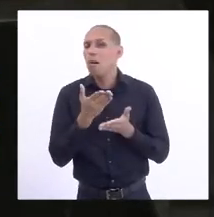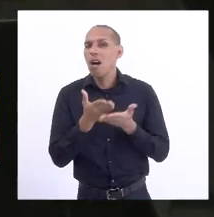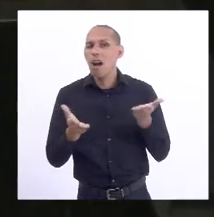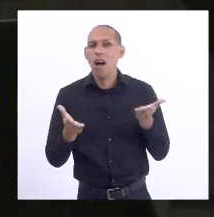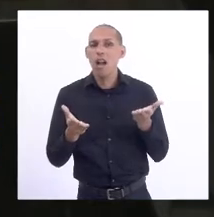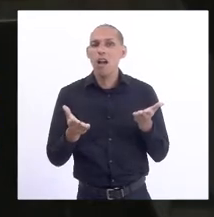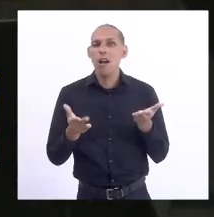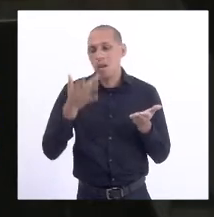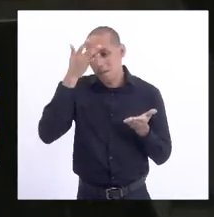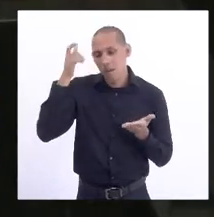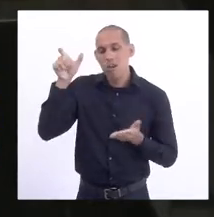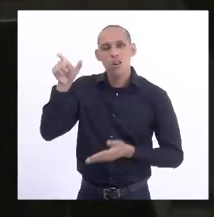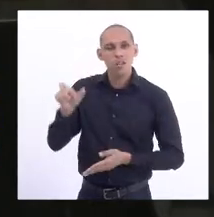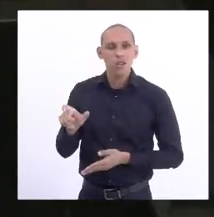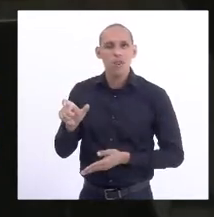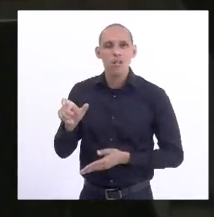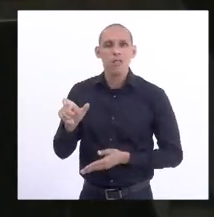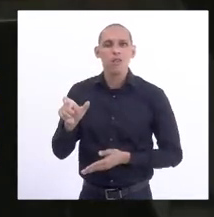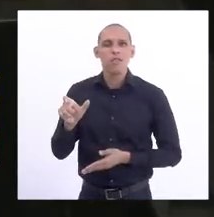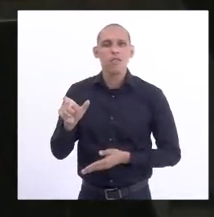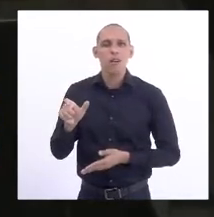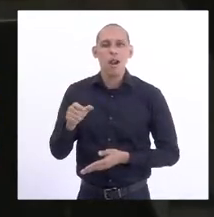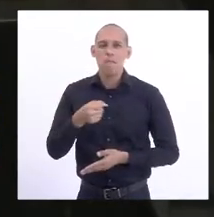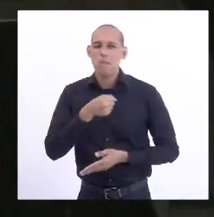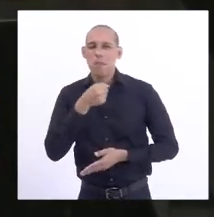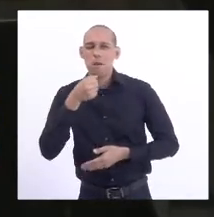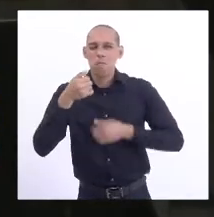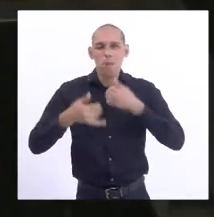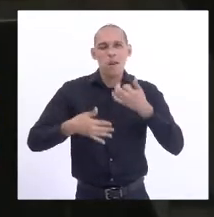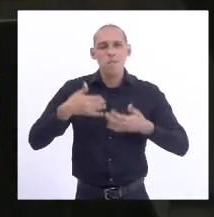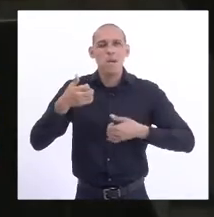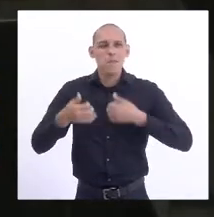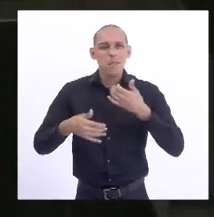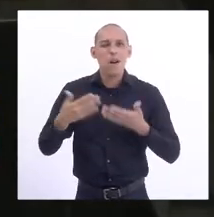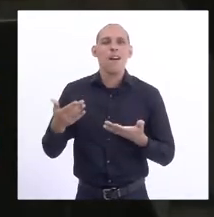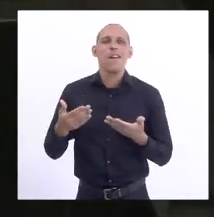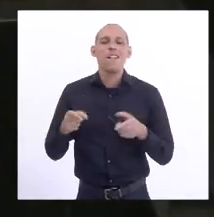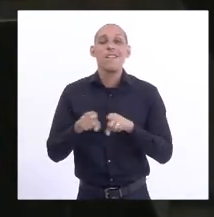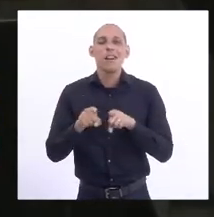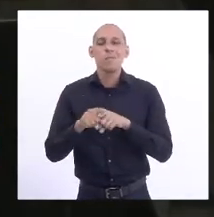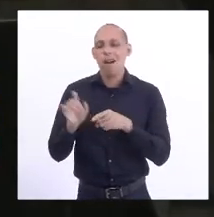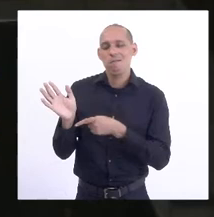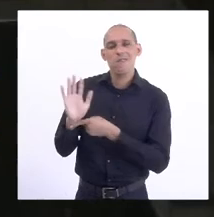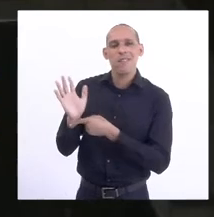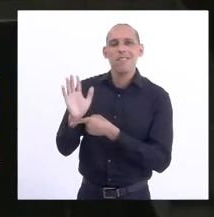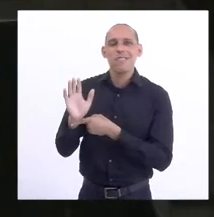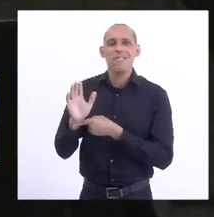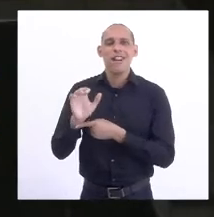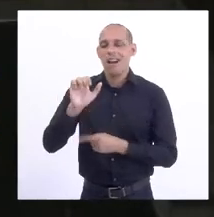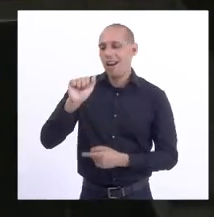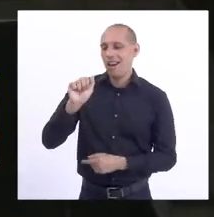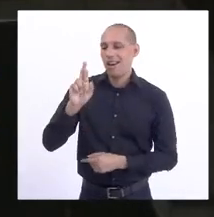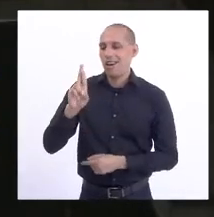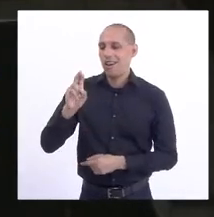comentarista político, cineasta, o Arnaldo Jabô,